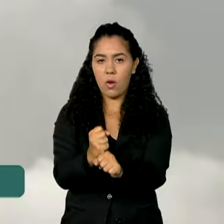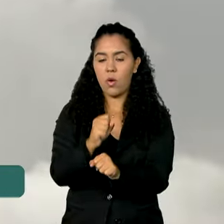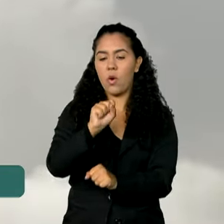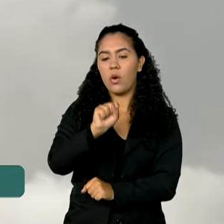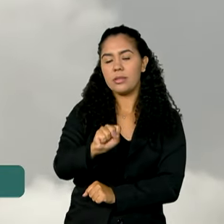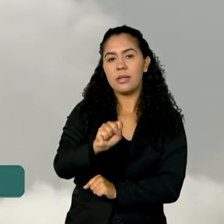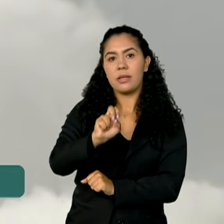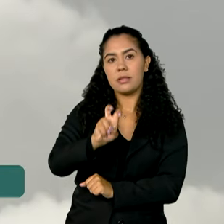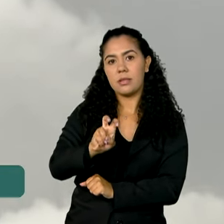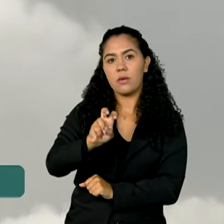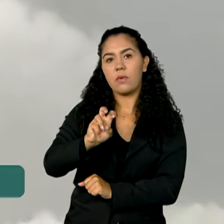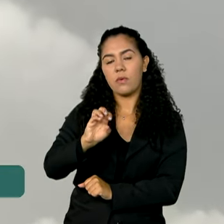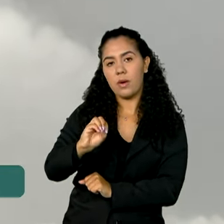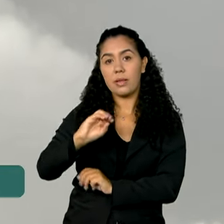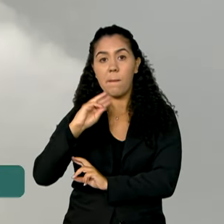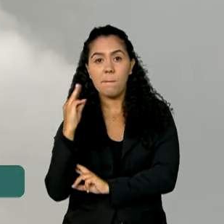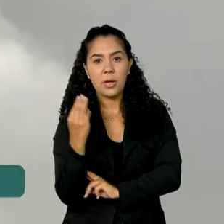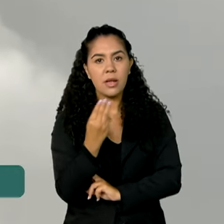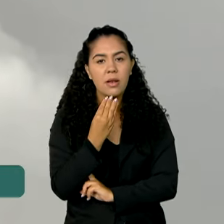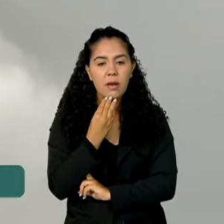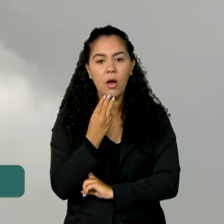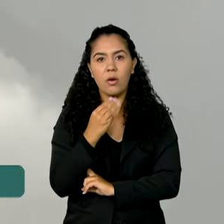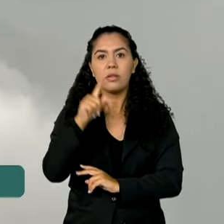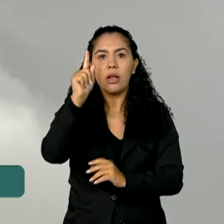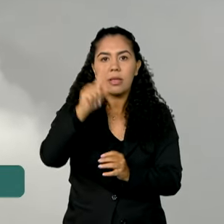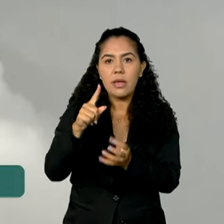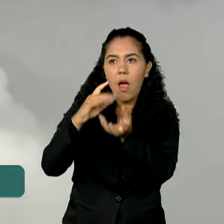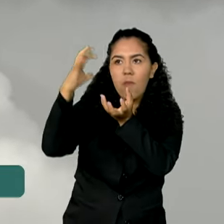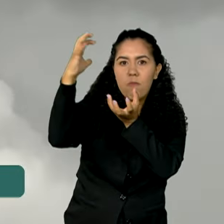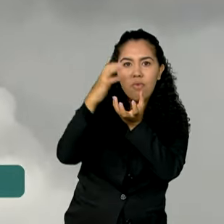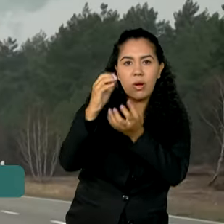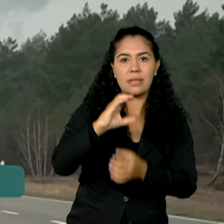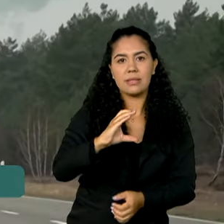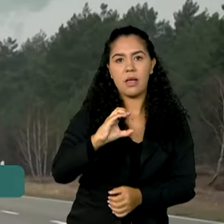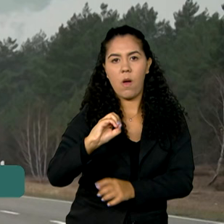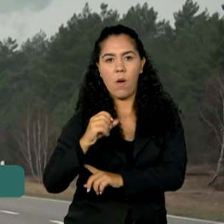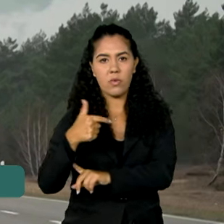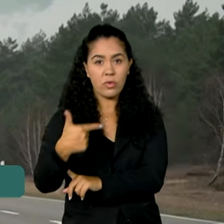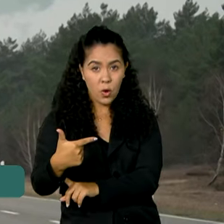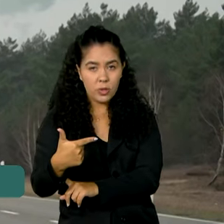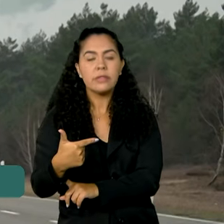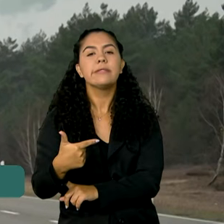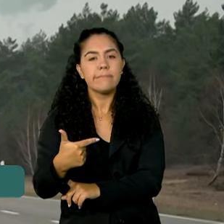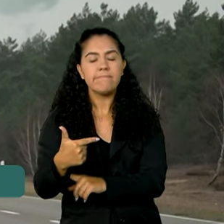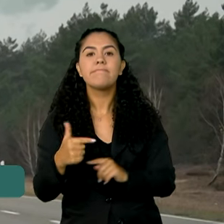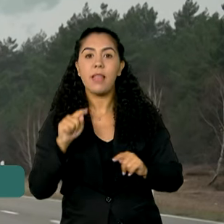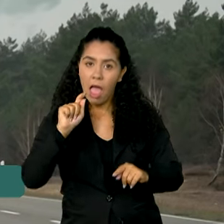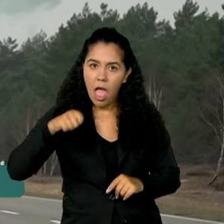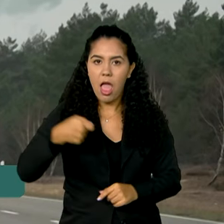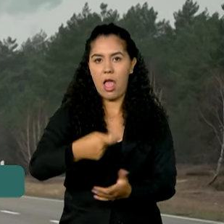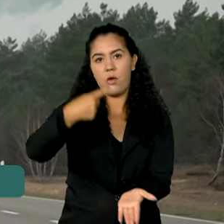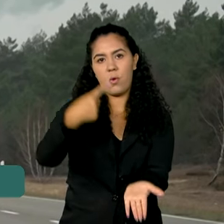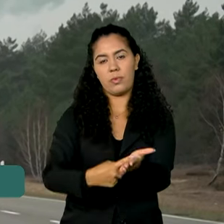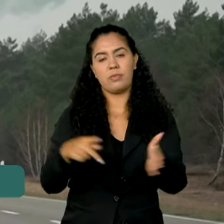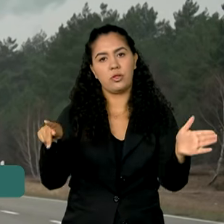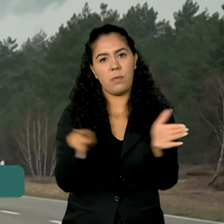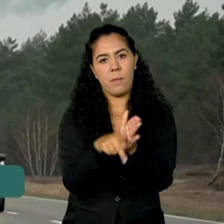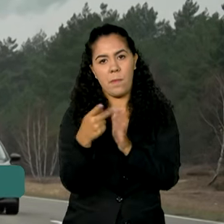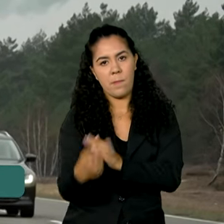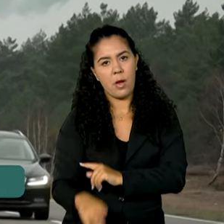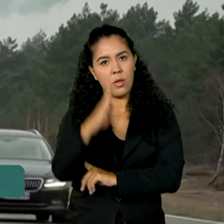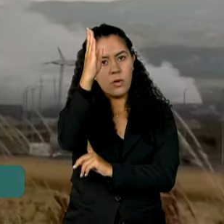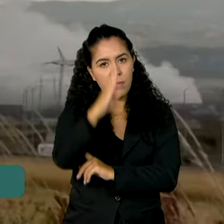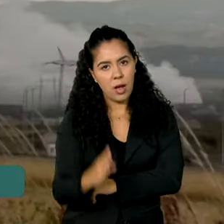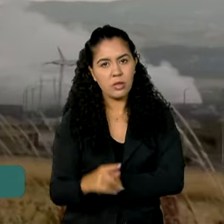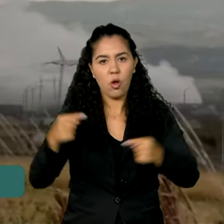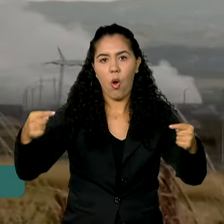e 1 bilhão de toneladas de gás carbônico equivalente. Esse é o novo compromisso brasileiro para o Acordo